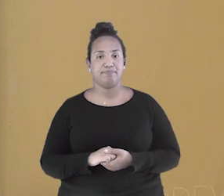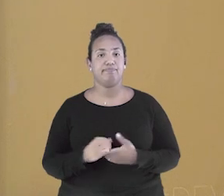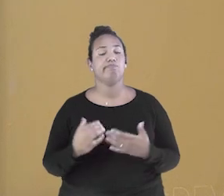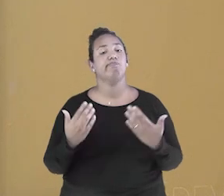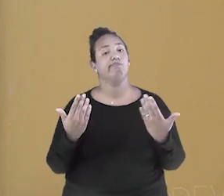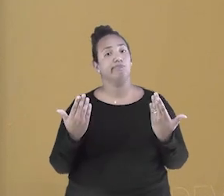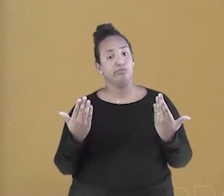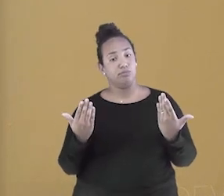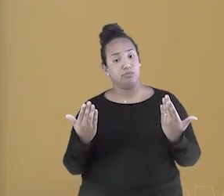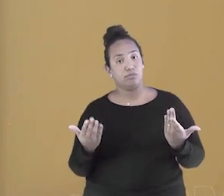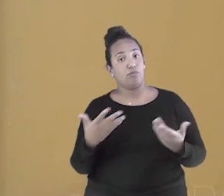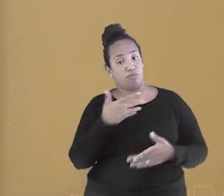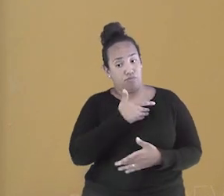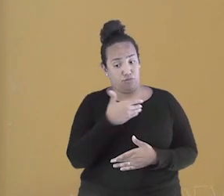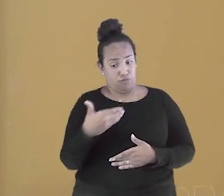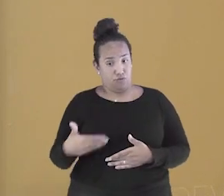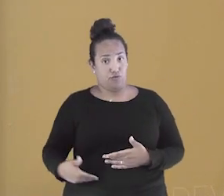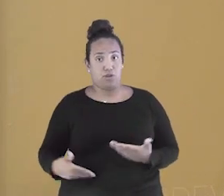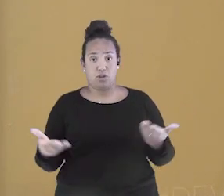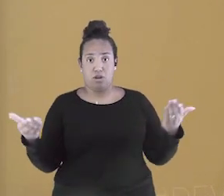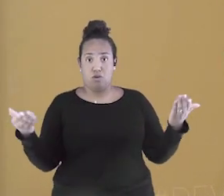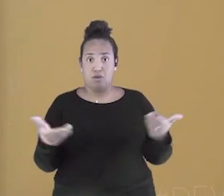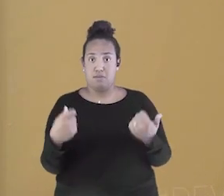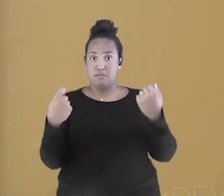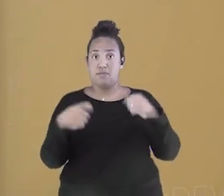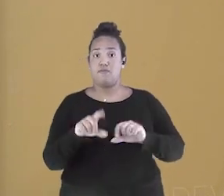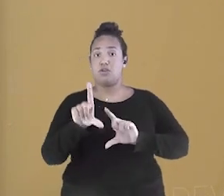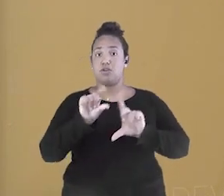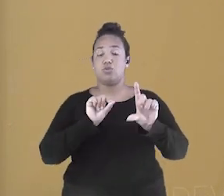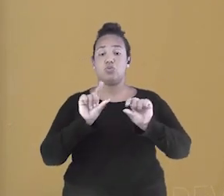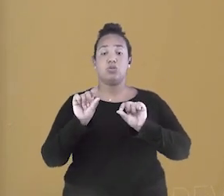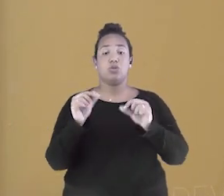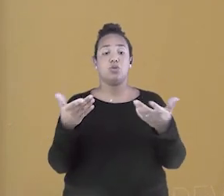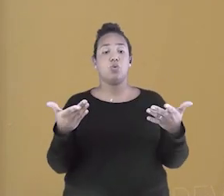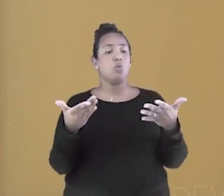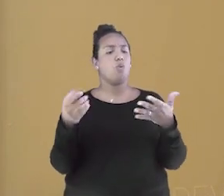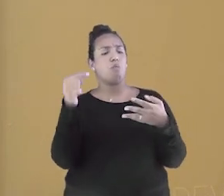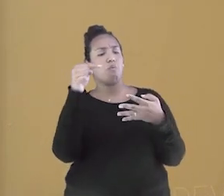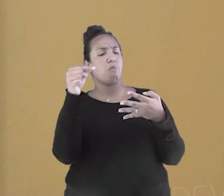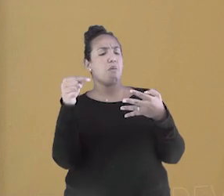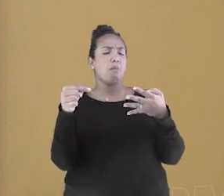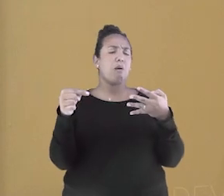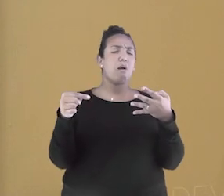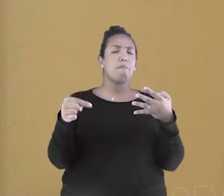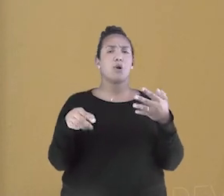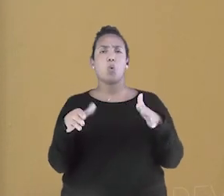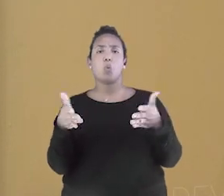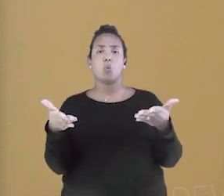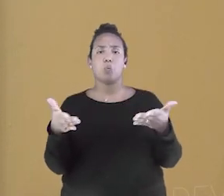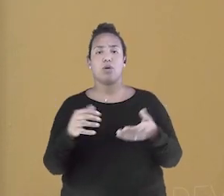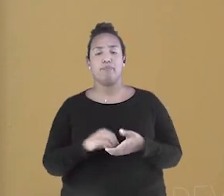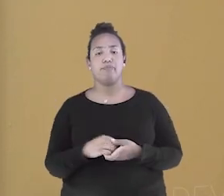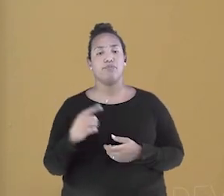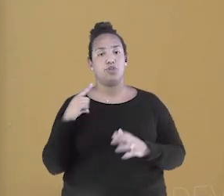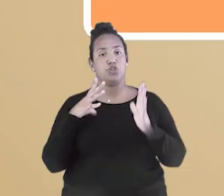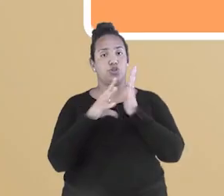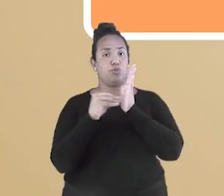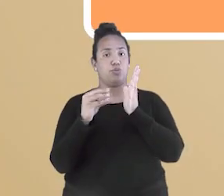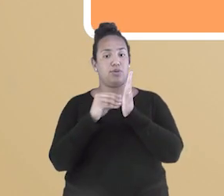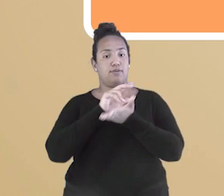ao governo escolher o tipo de república que ele iria adotar para o Brasil. Entre os vários modelos, três se destacaram.